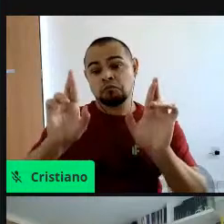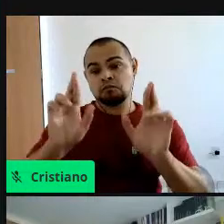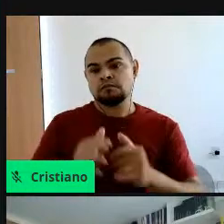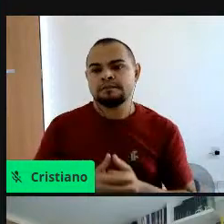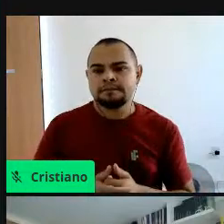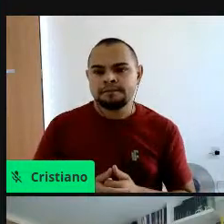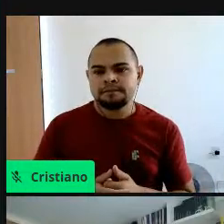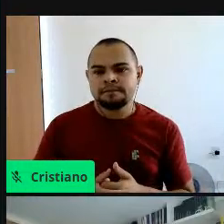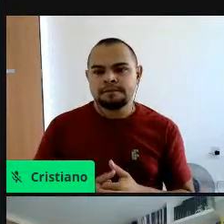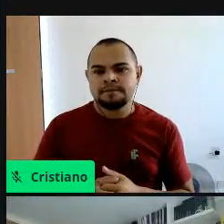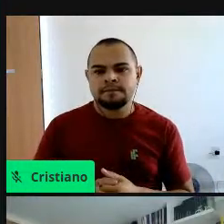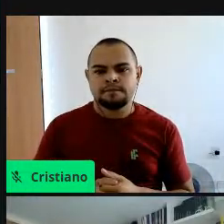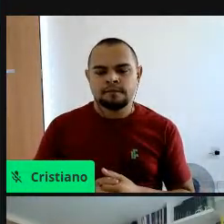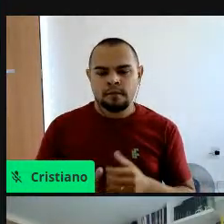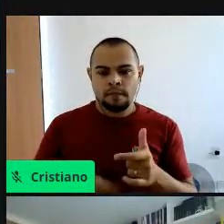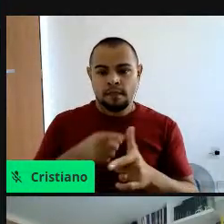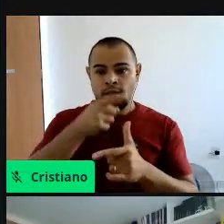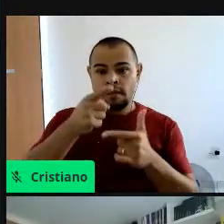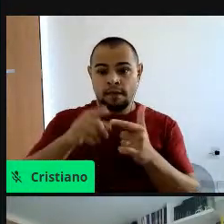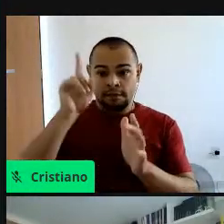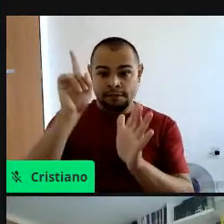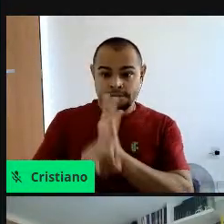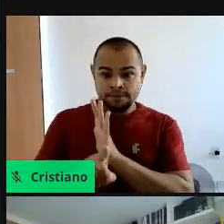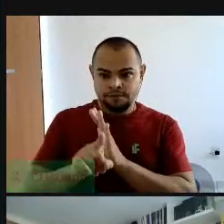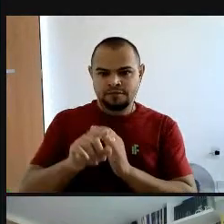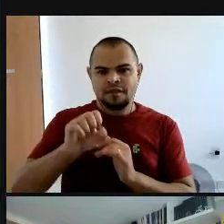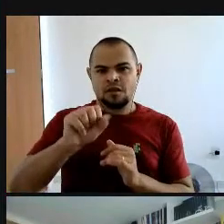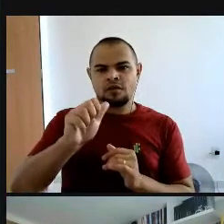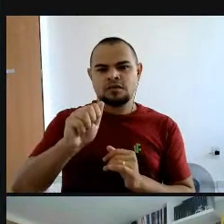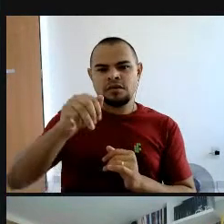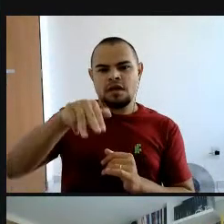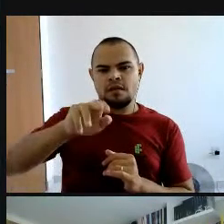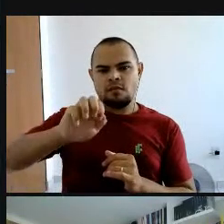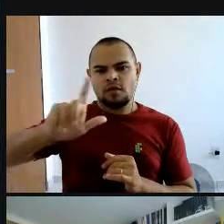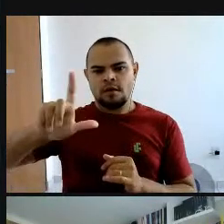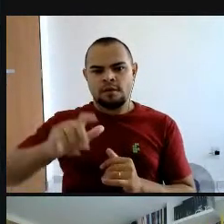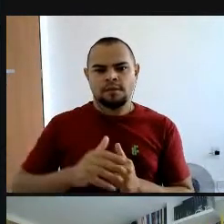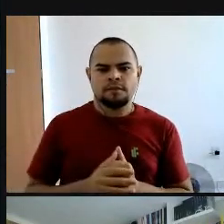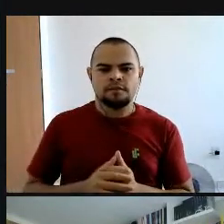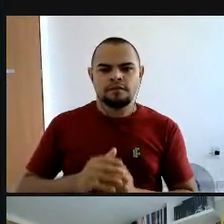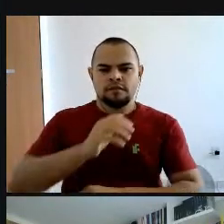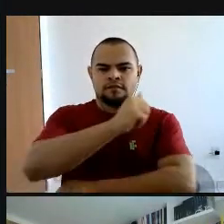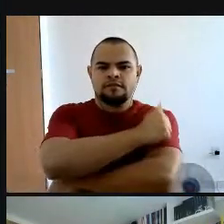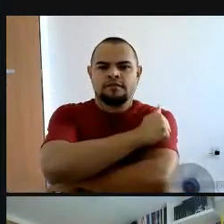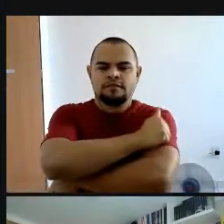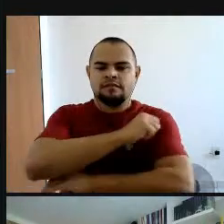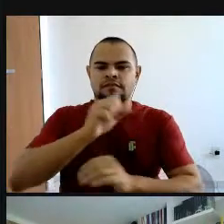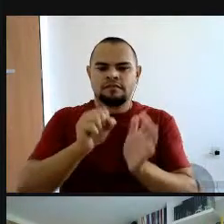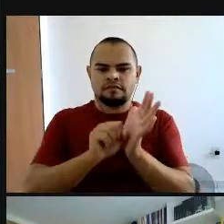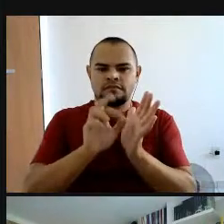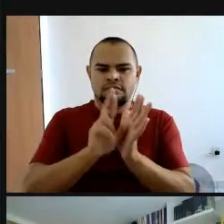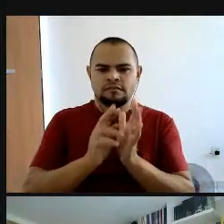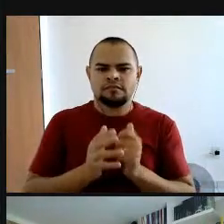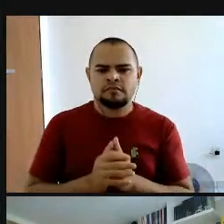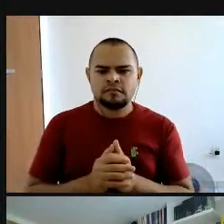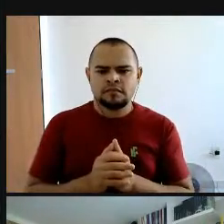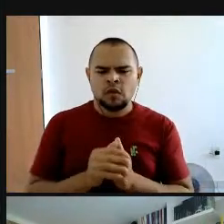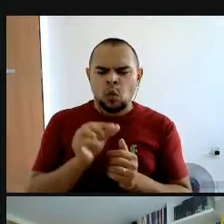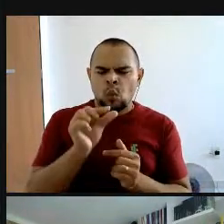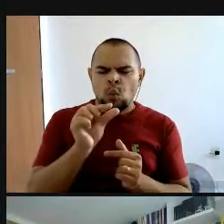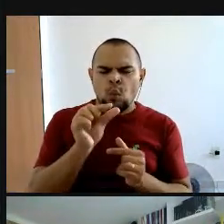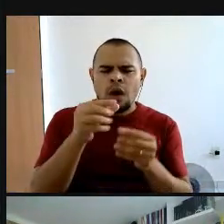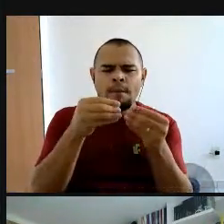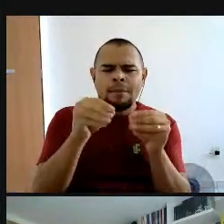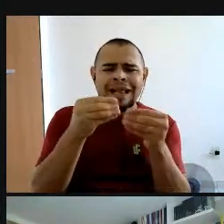Exato. Mais uma pergunta aqui do Samuel, um aluno de Santa Rita. O microplástico pode